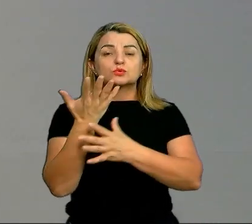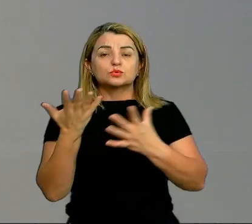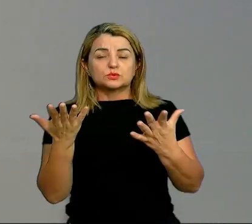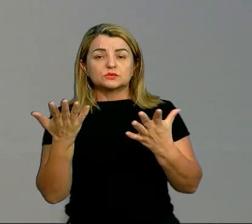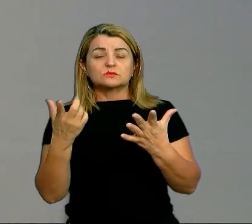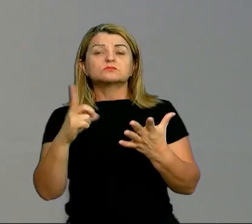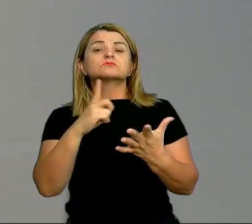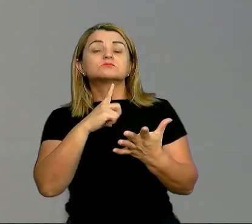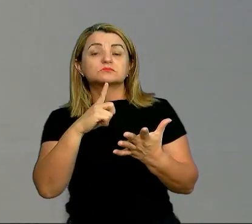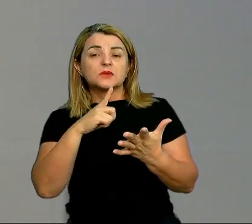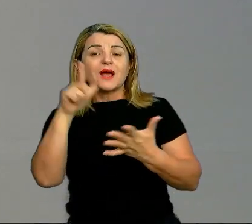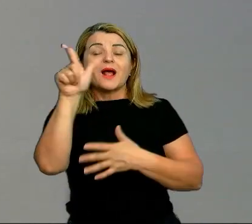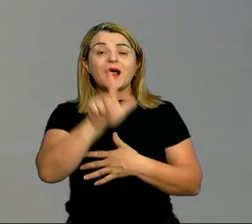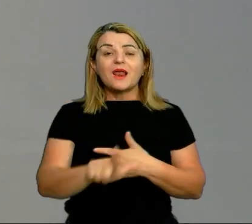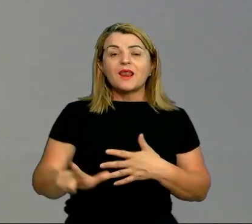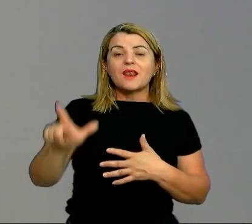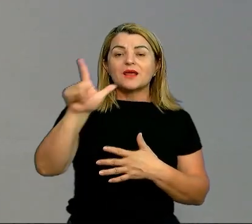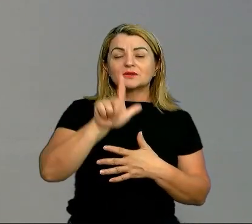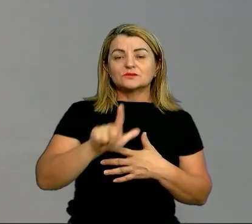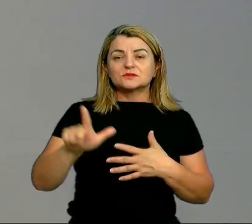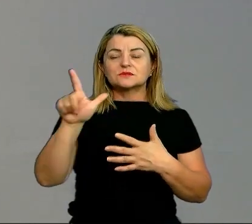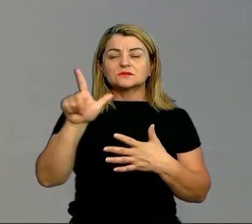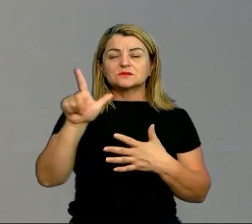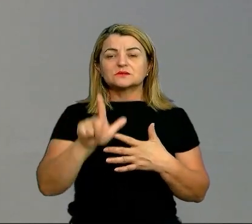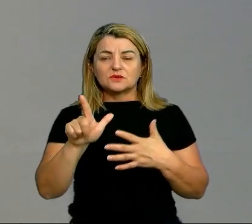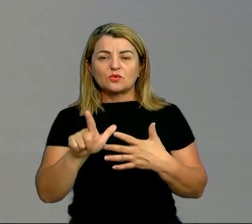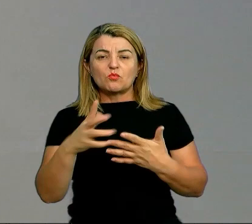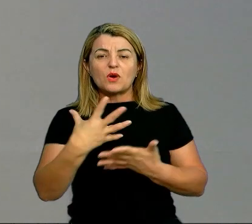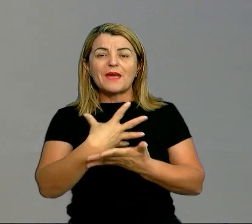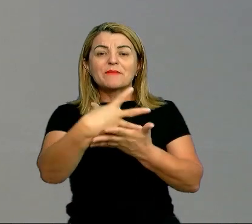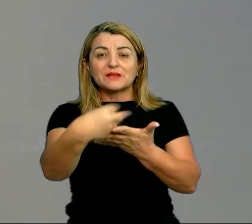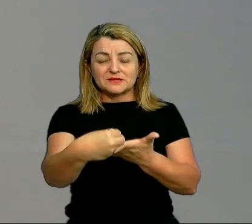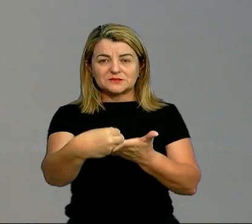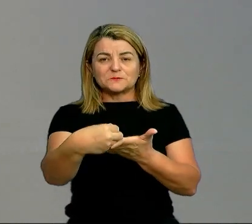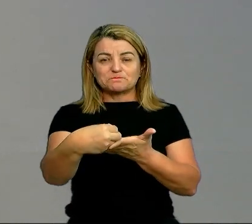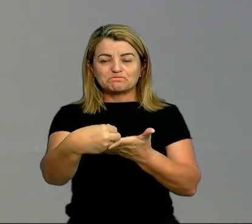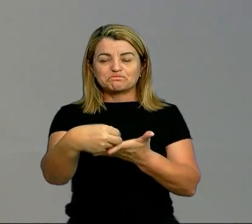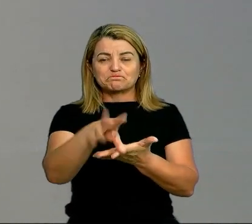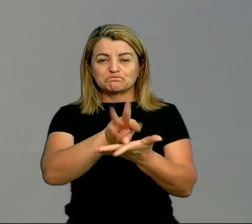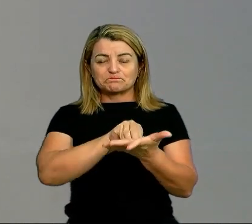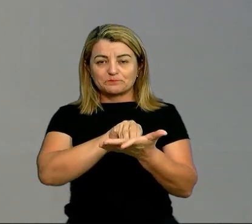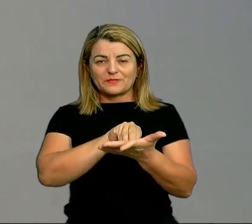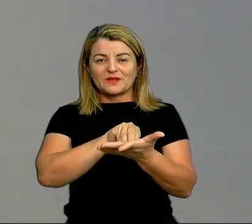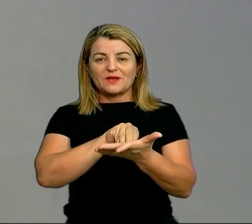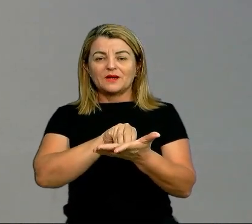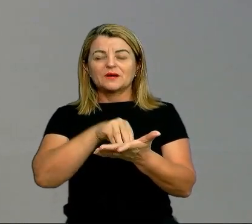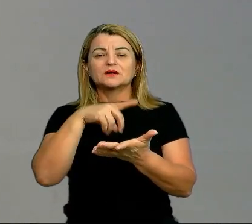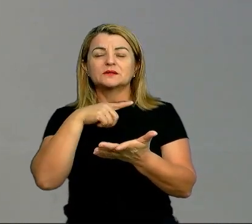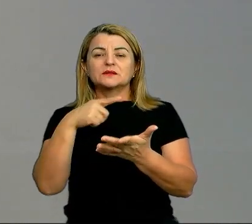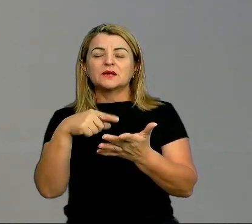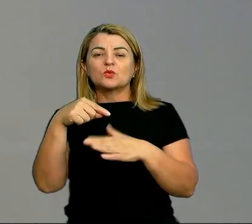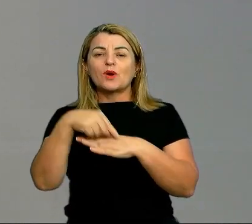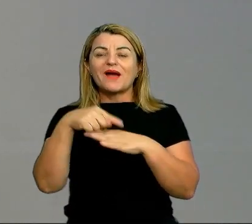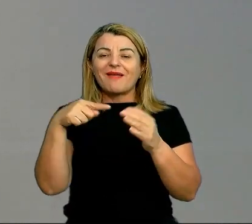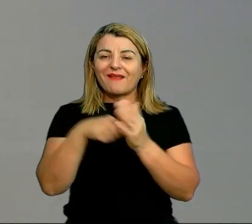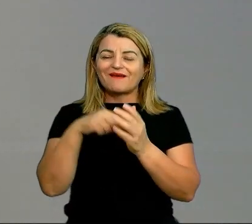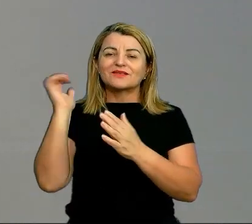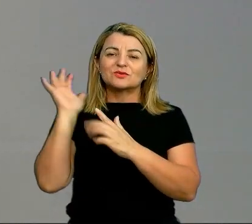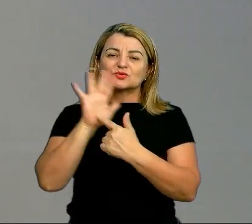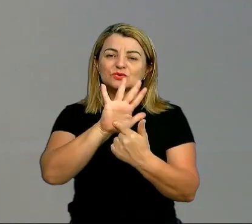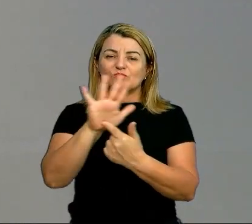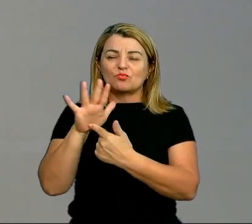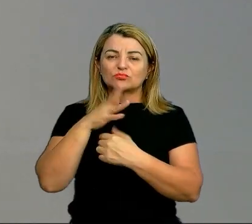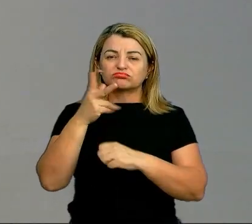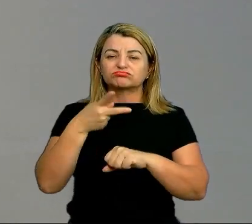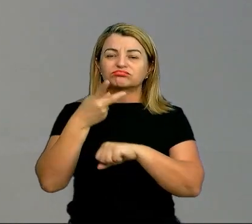a gente tem a literatura como arte da imitação. Então, aqui ele traz esse caráter de mostrar que o